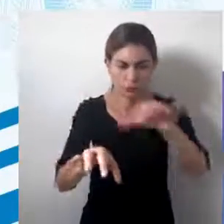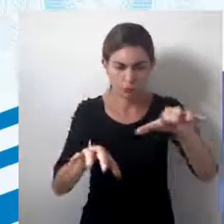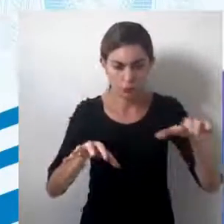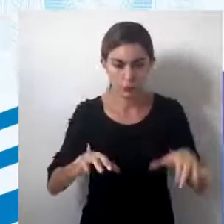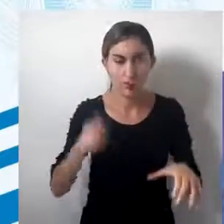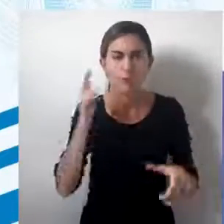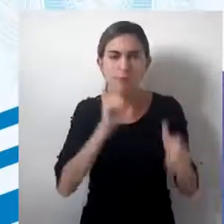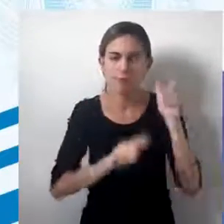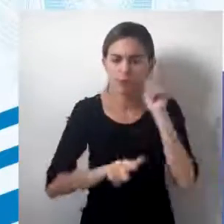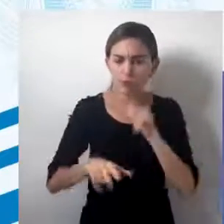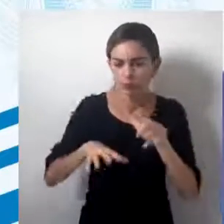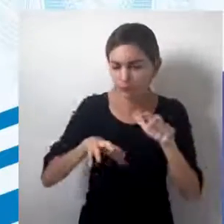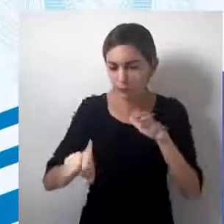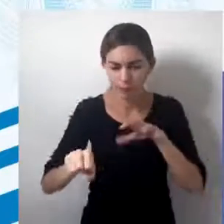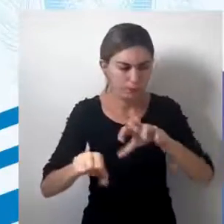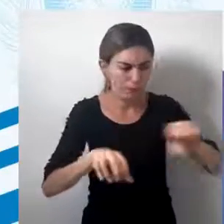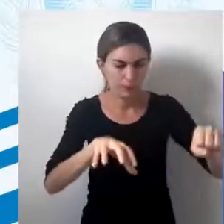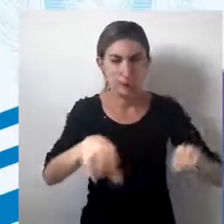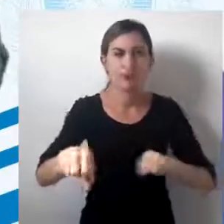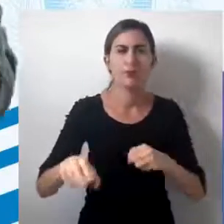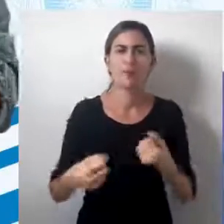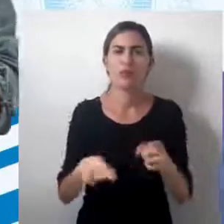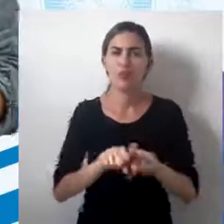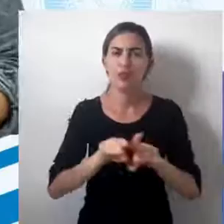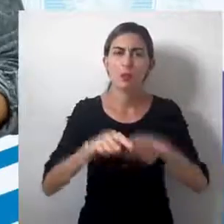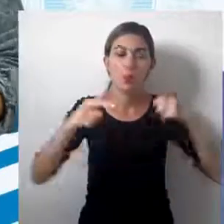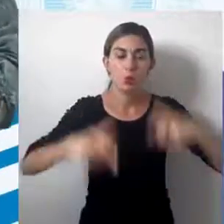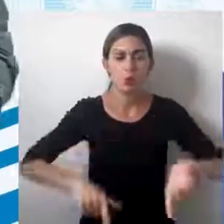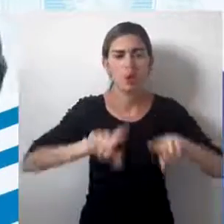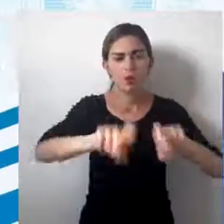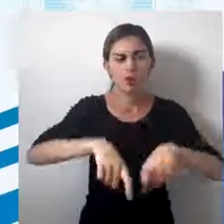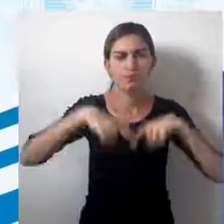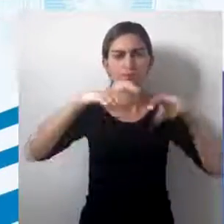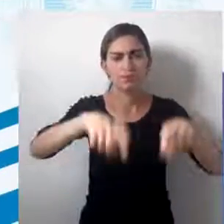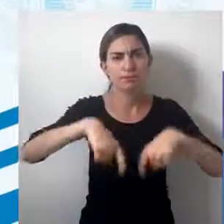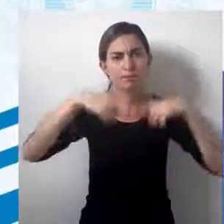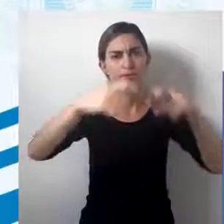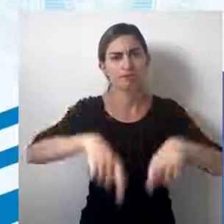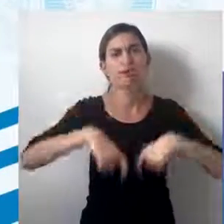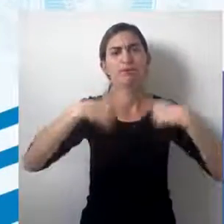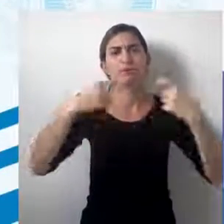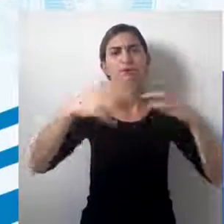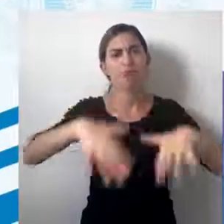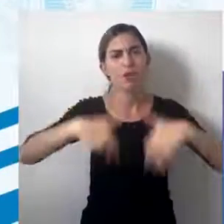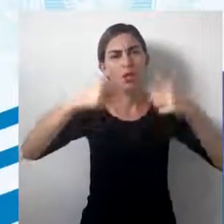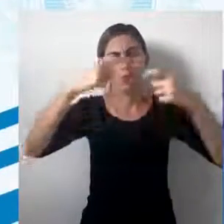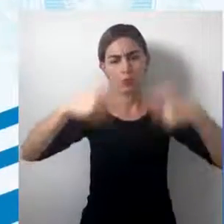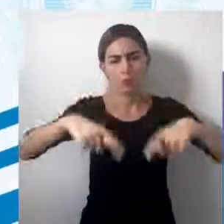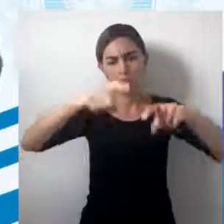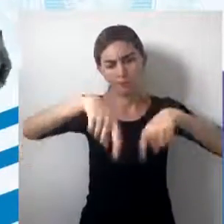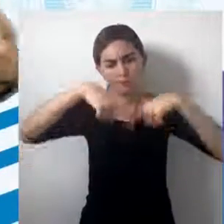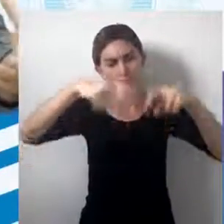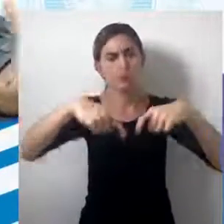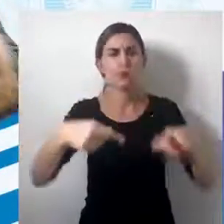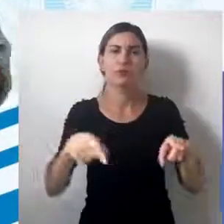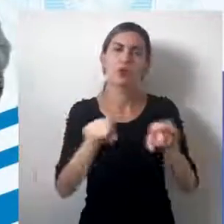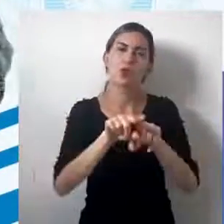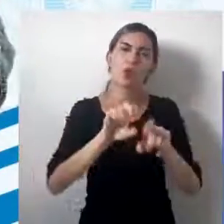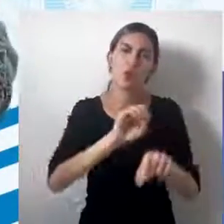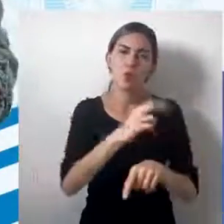Apontar melhores espaços para atividades agrícolas, atividade pecuária, enfim. Onde havia uma